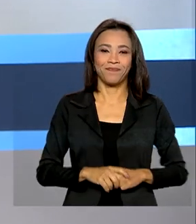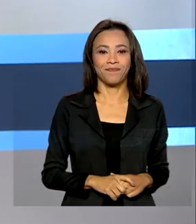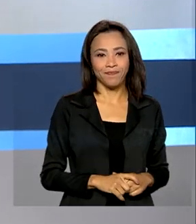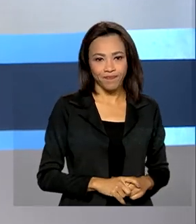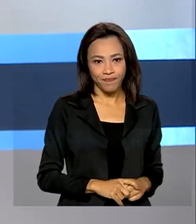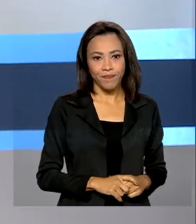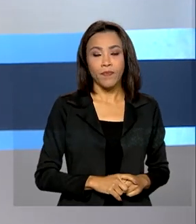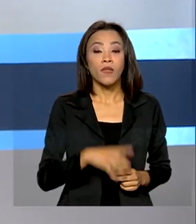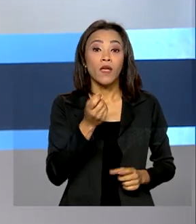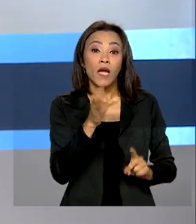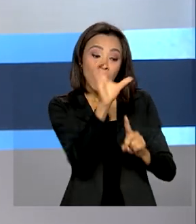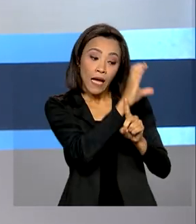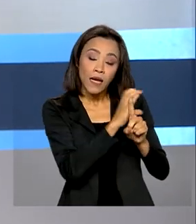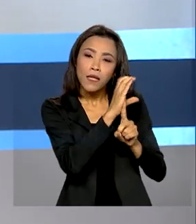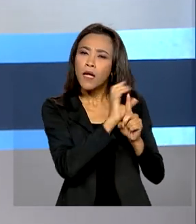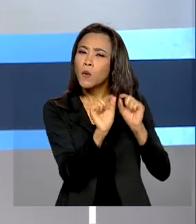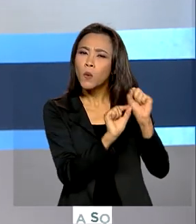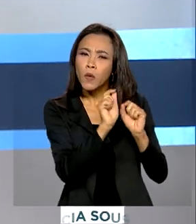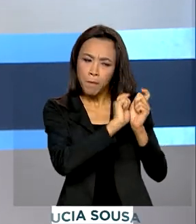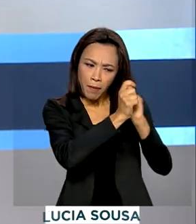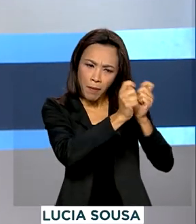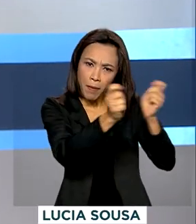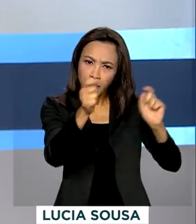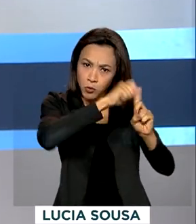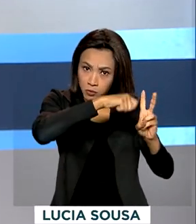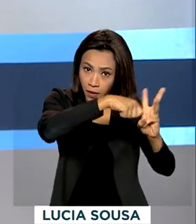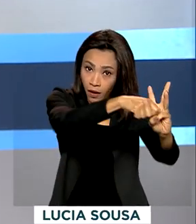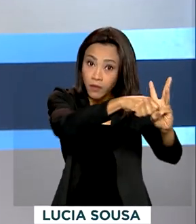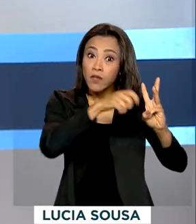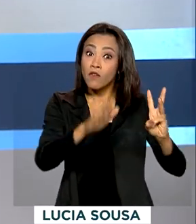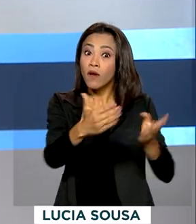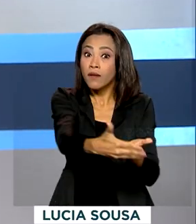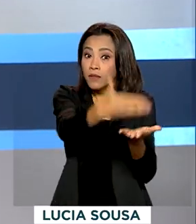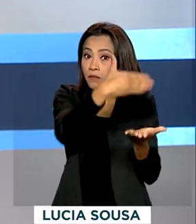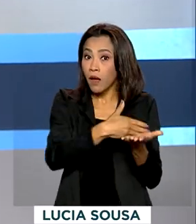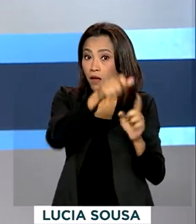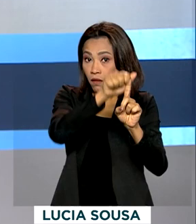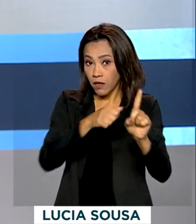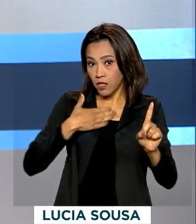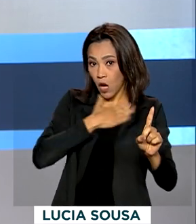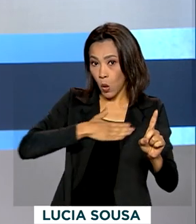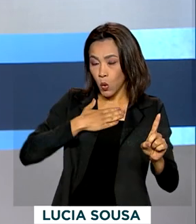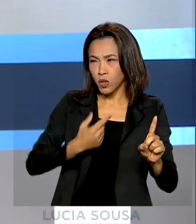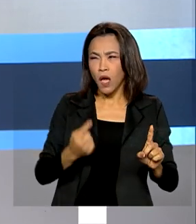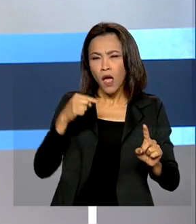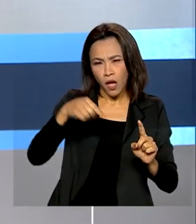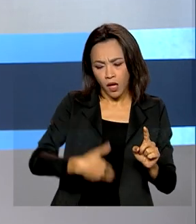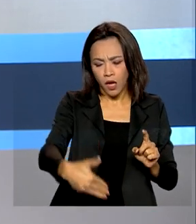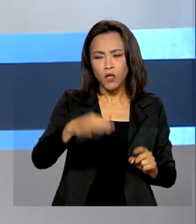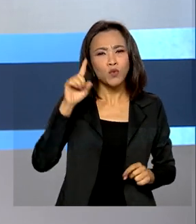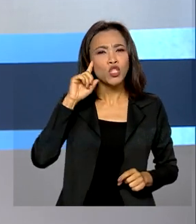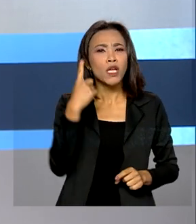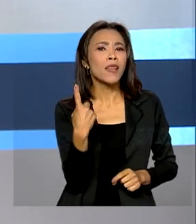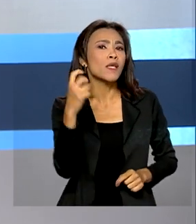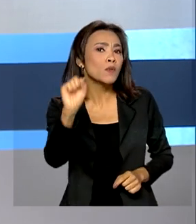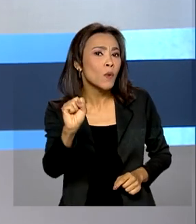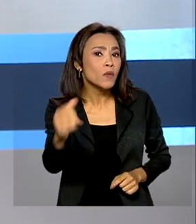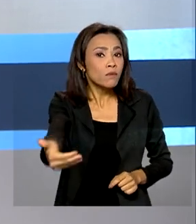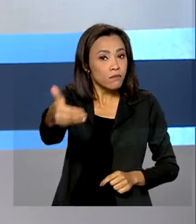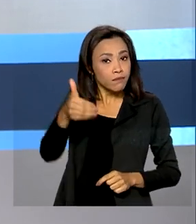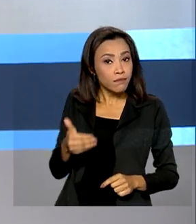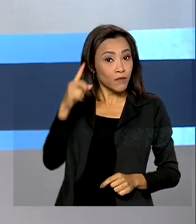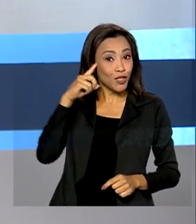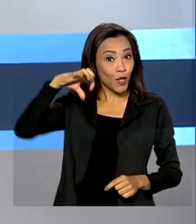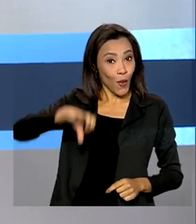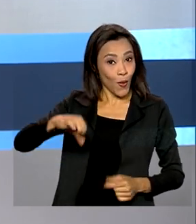O calendário de pagamentos do Auxílio Brasil, de agosto, foi antecipado. Em vez do dia 18, os pagamentos vão começar no dia 9.